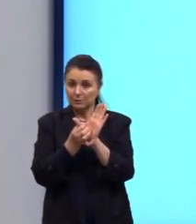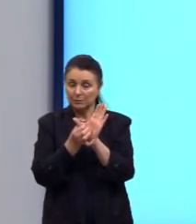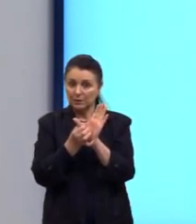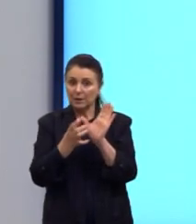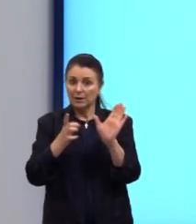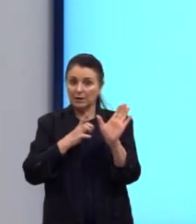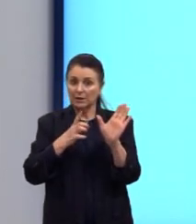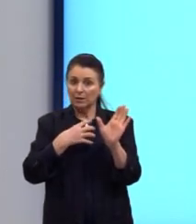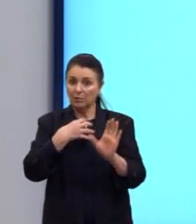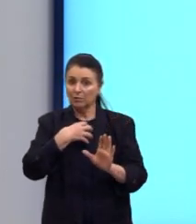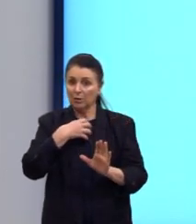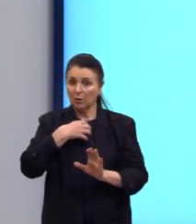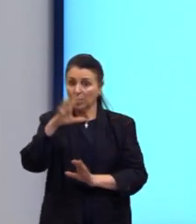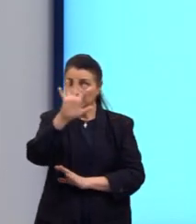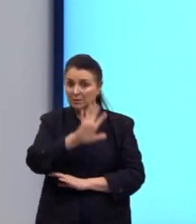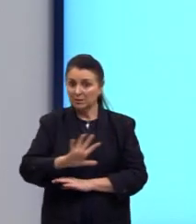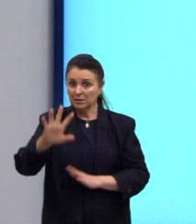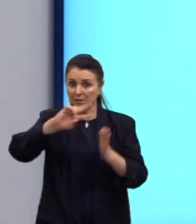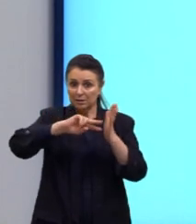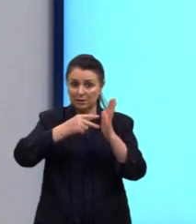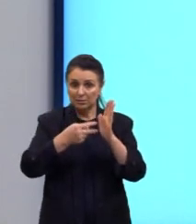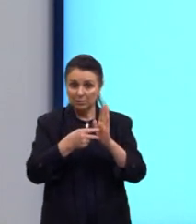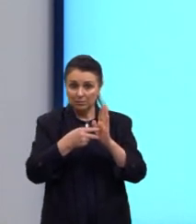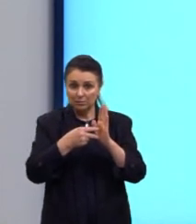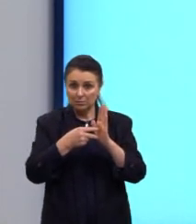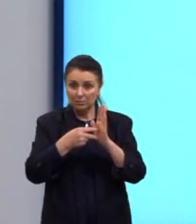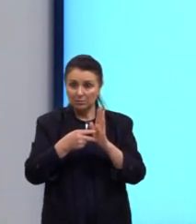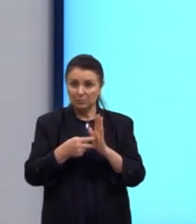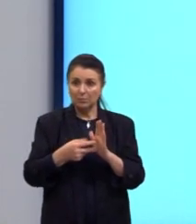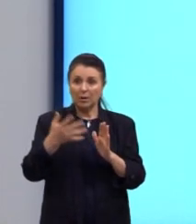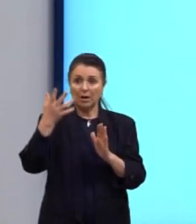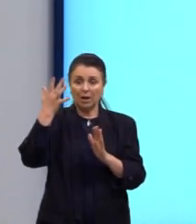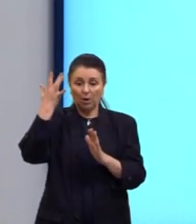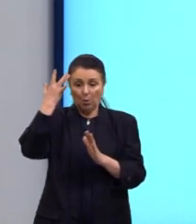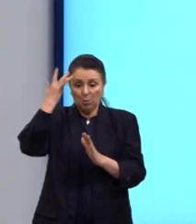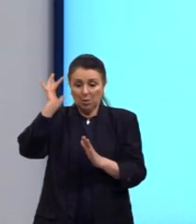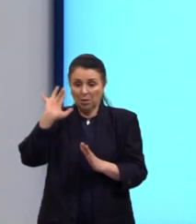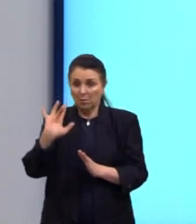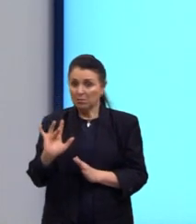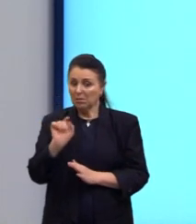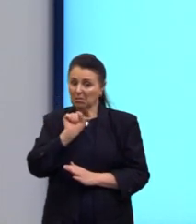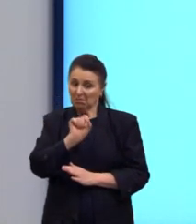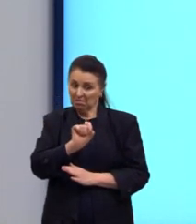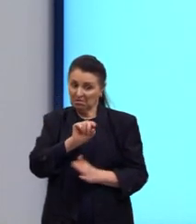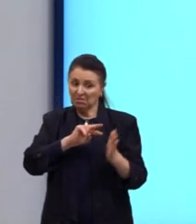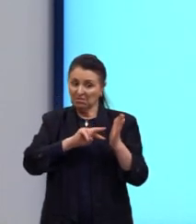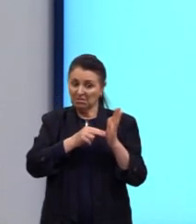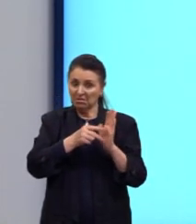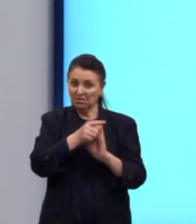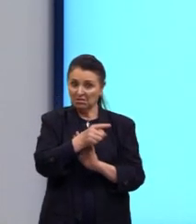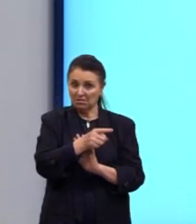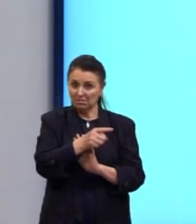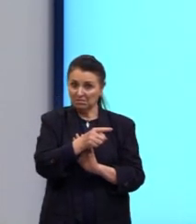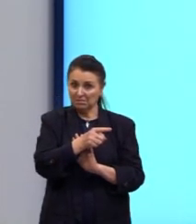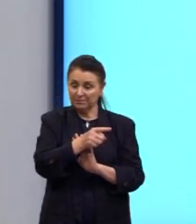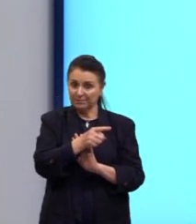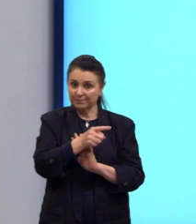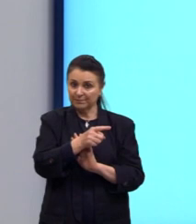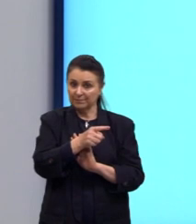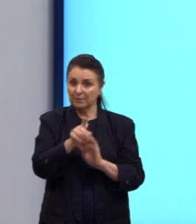semântico de quê? Qual é a ideia desse but? Eu não sei o que é isso. But,